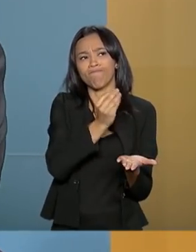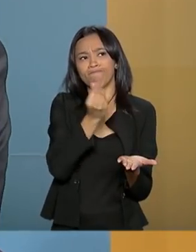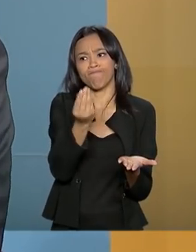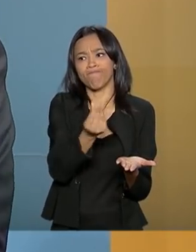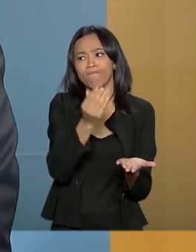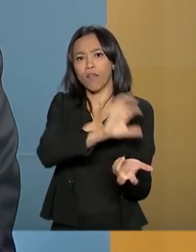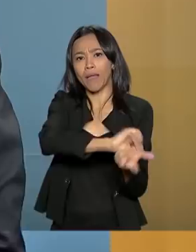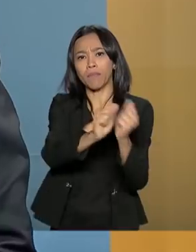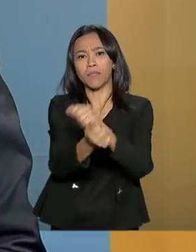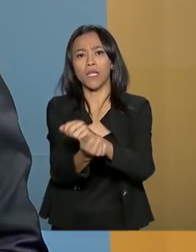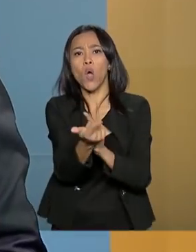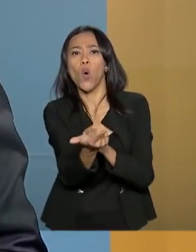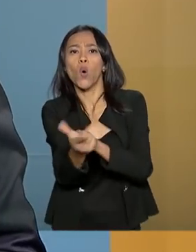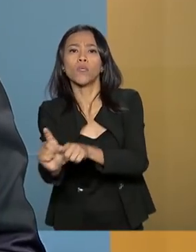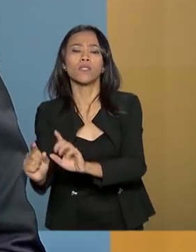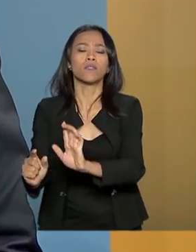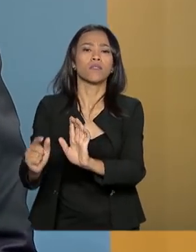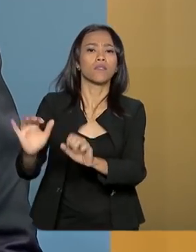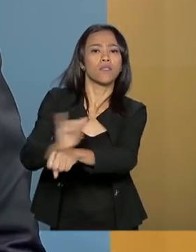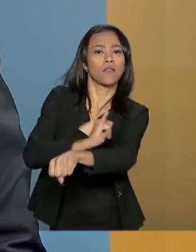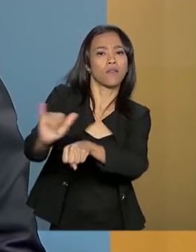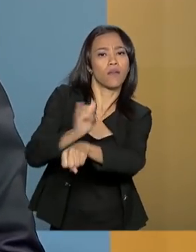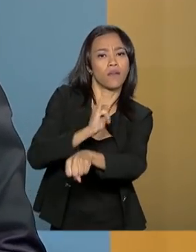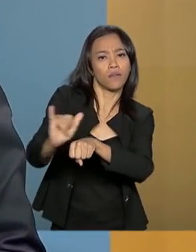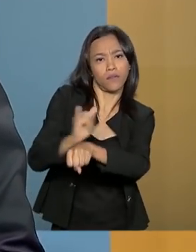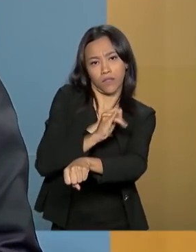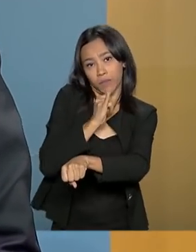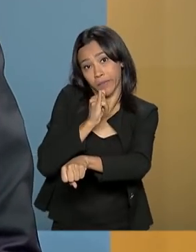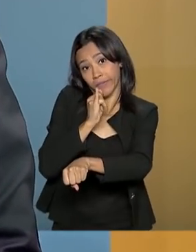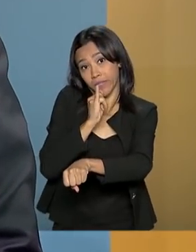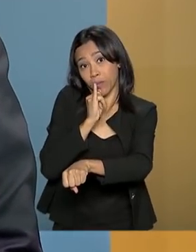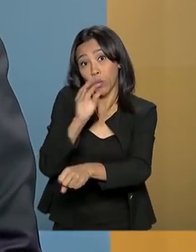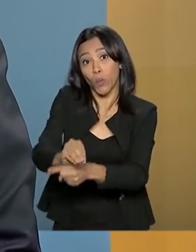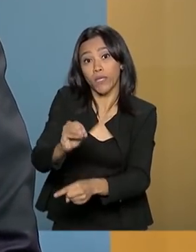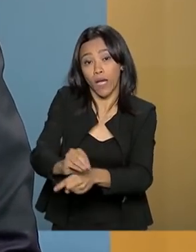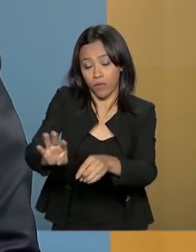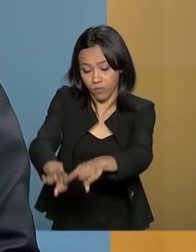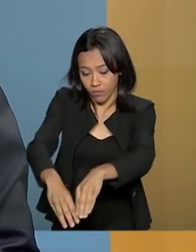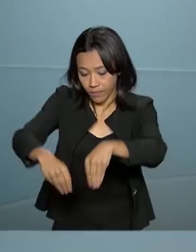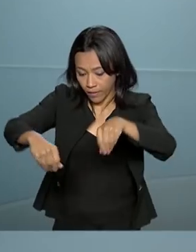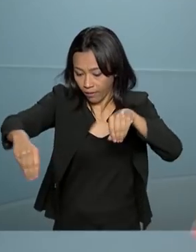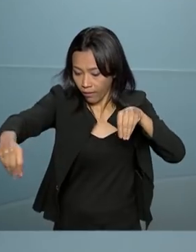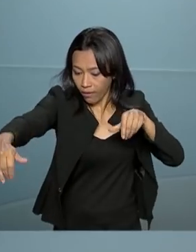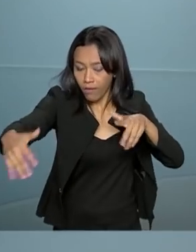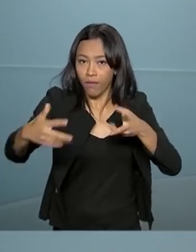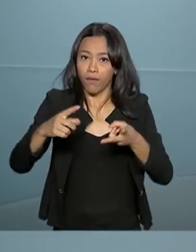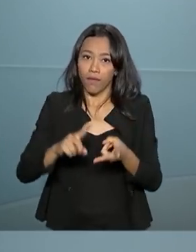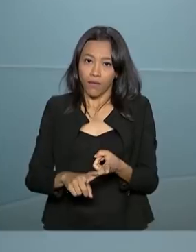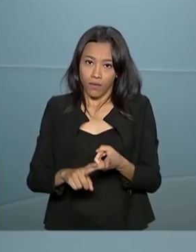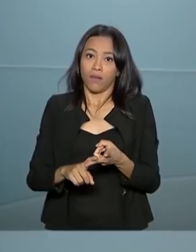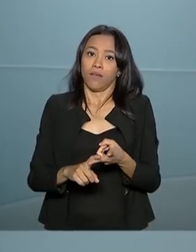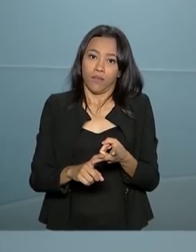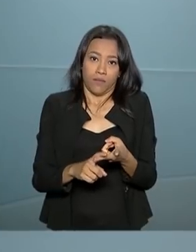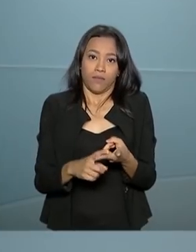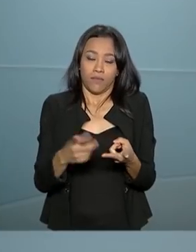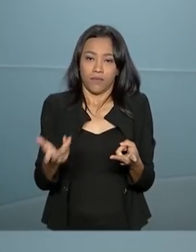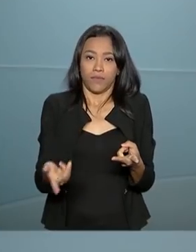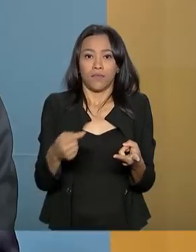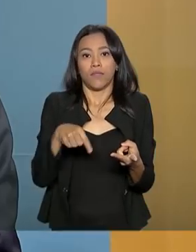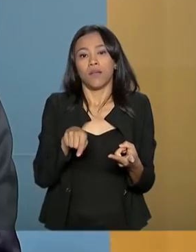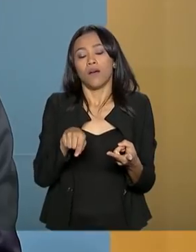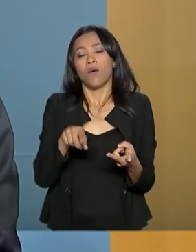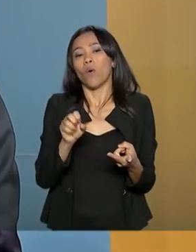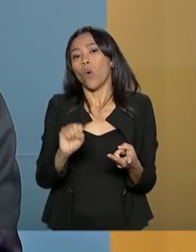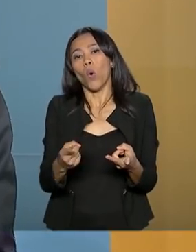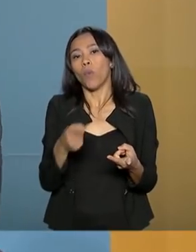em algumas medidas de recuperação ambiental, de recuperação de danos que não são necessariamente ligados àquela atividade